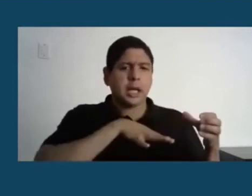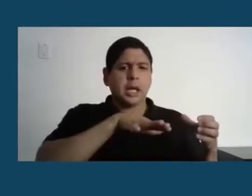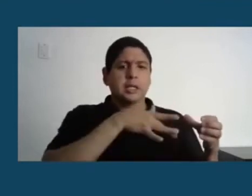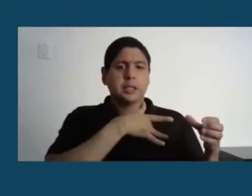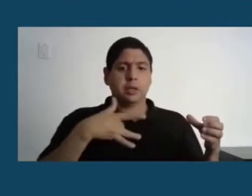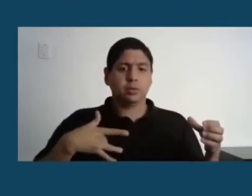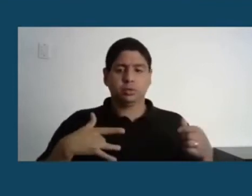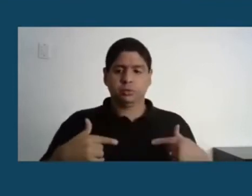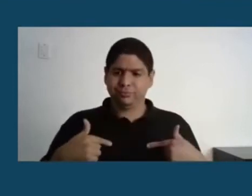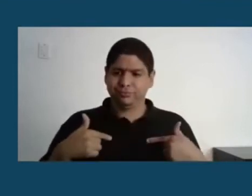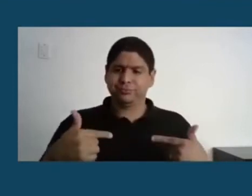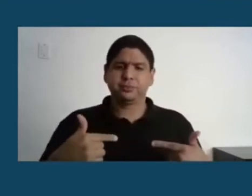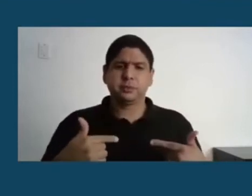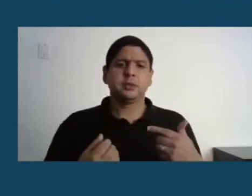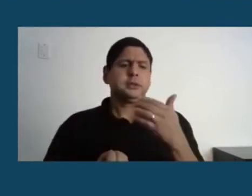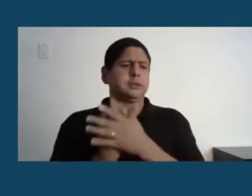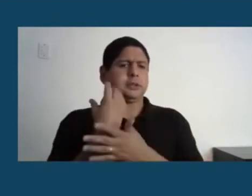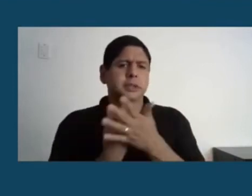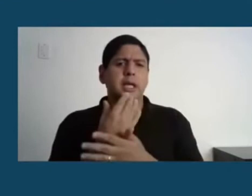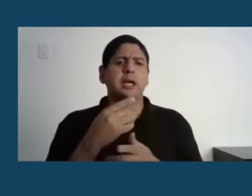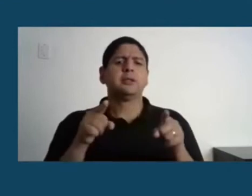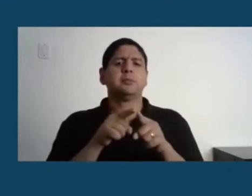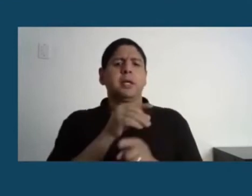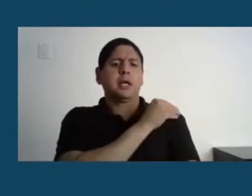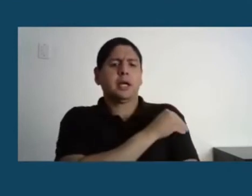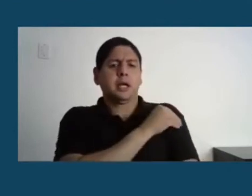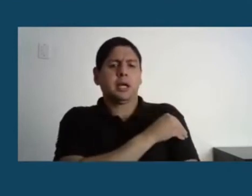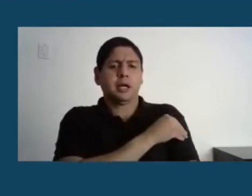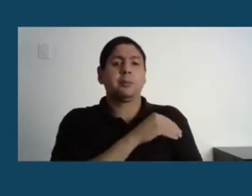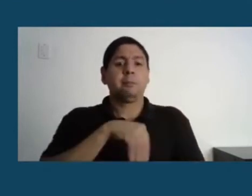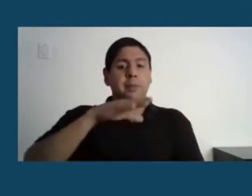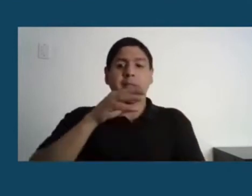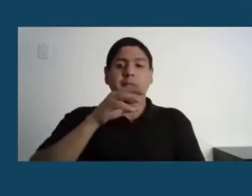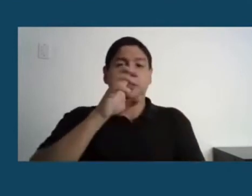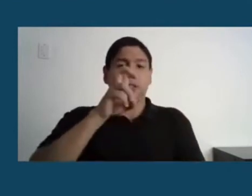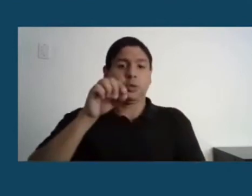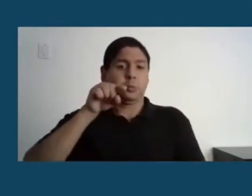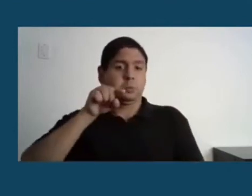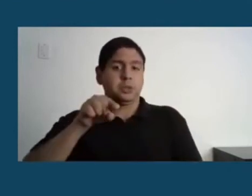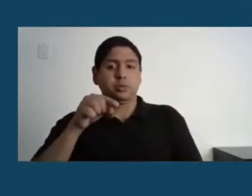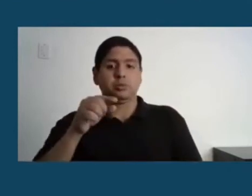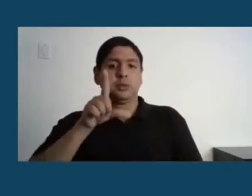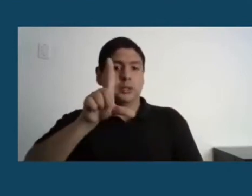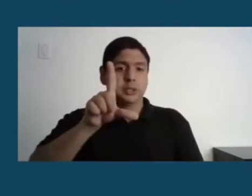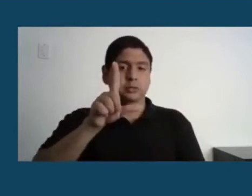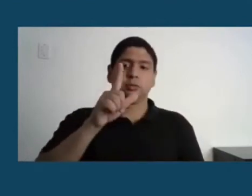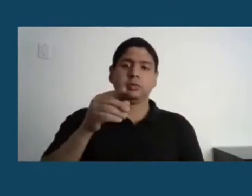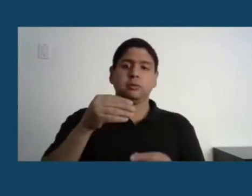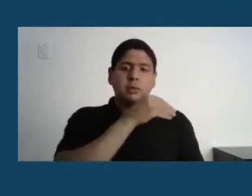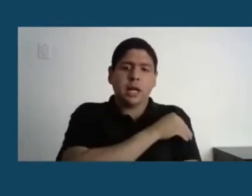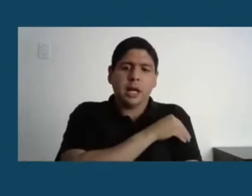álcool. Nós produzimos mais de 150 mil litros de álcool com a ajuda dos voluntários. Adaptamos os